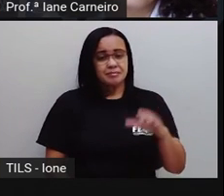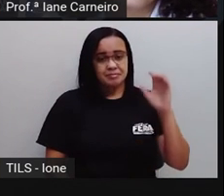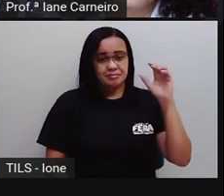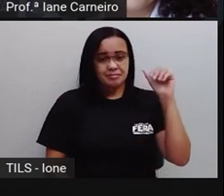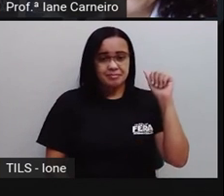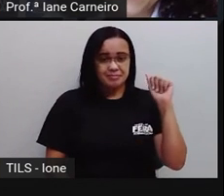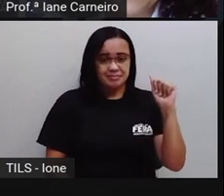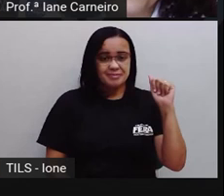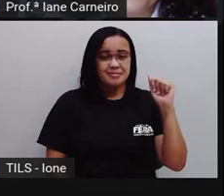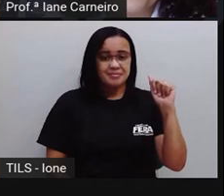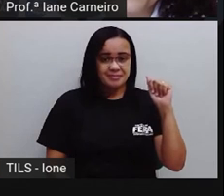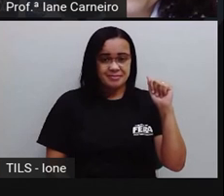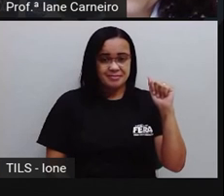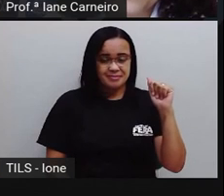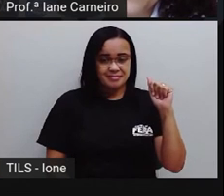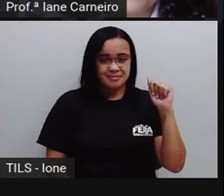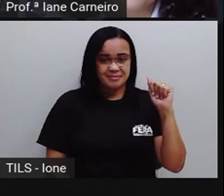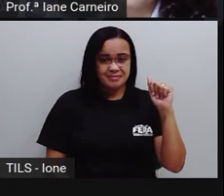Cachorro. Vamos ver?